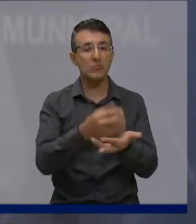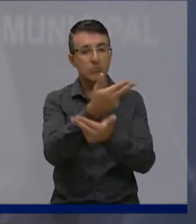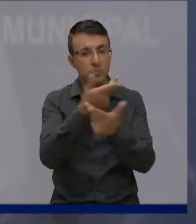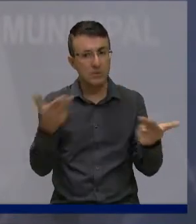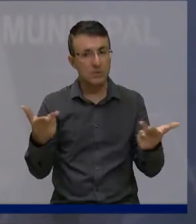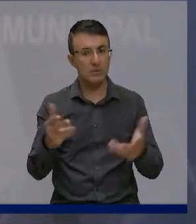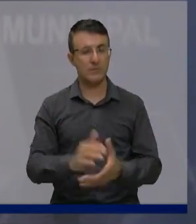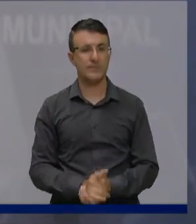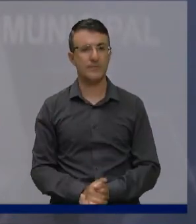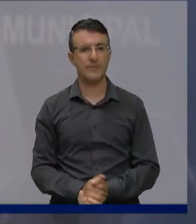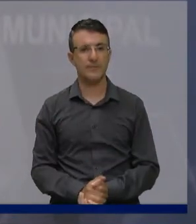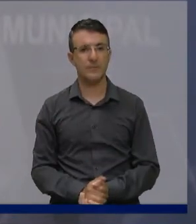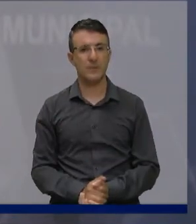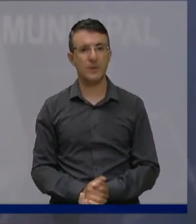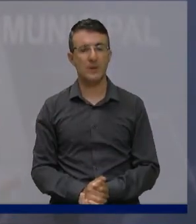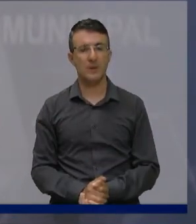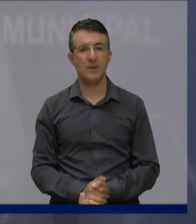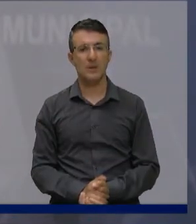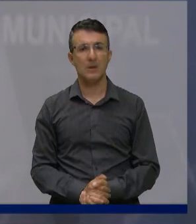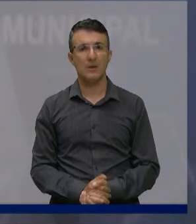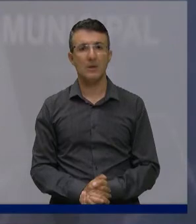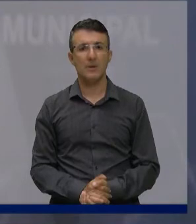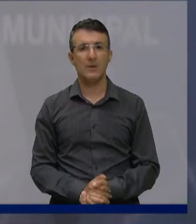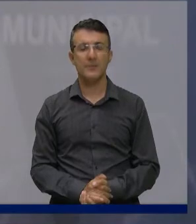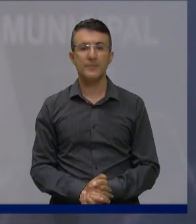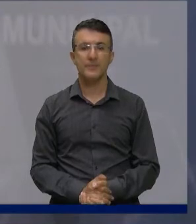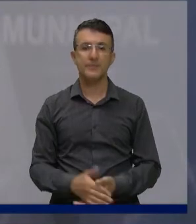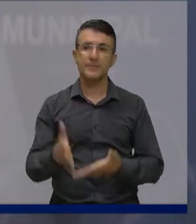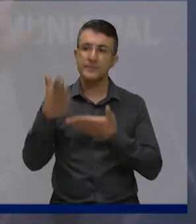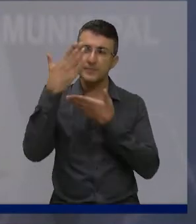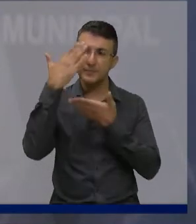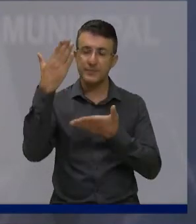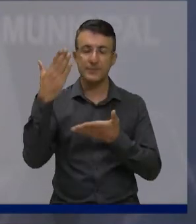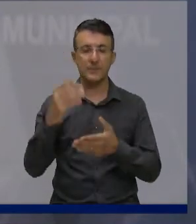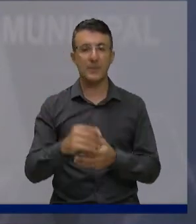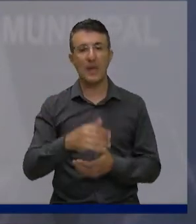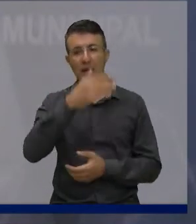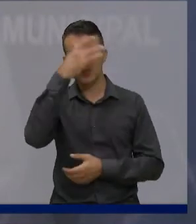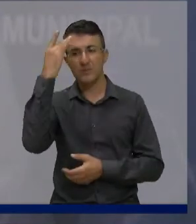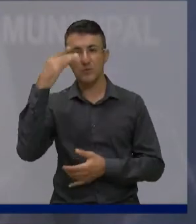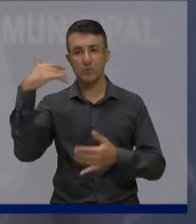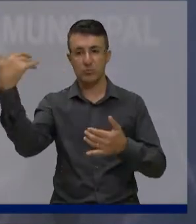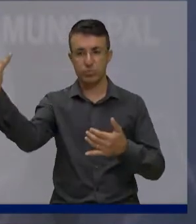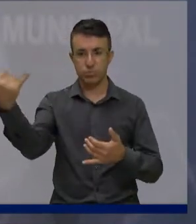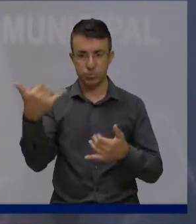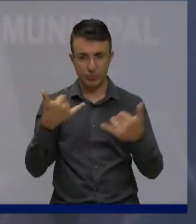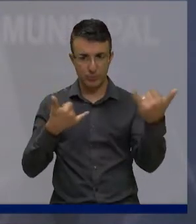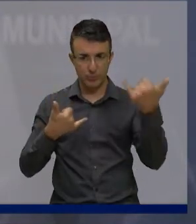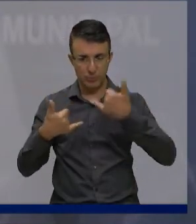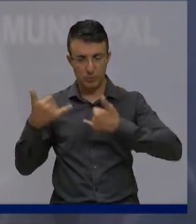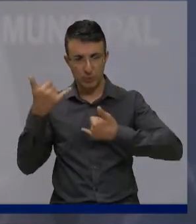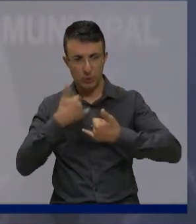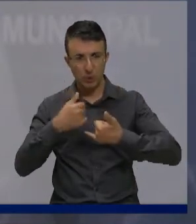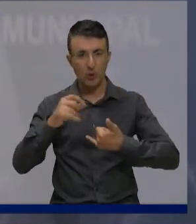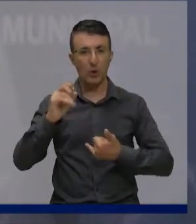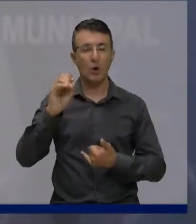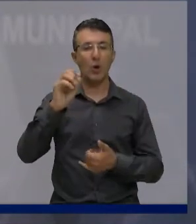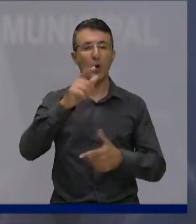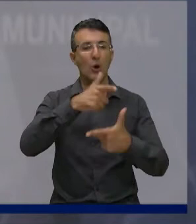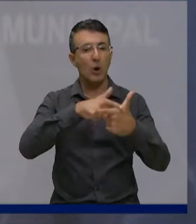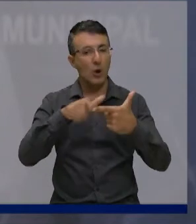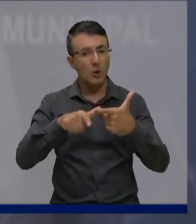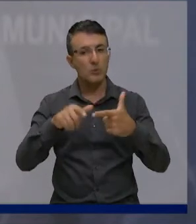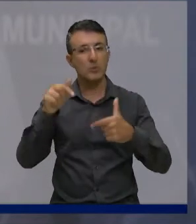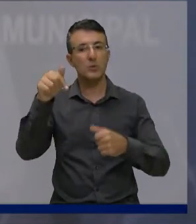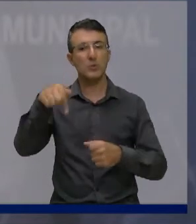pessoas que contactaram comigo falando um pouco dessa questão que a gente tem tranquilidade quando você trabalha o seu